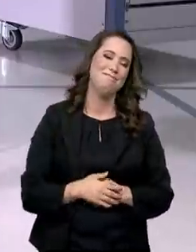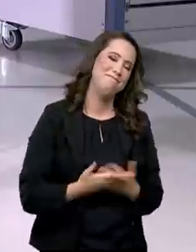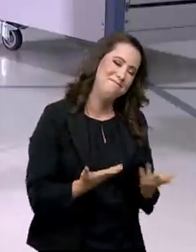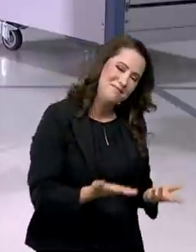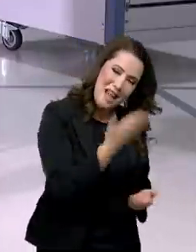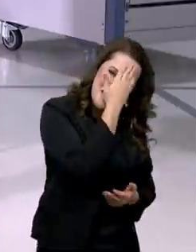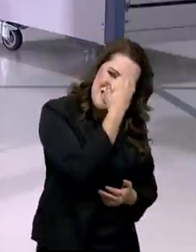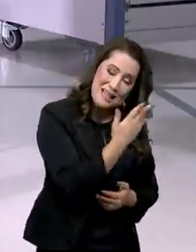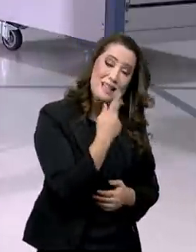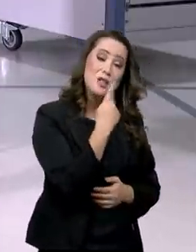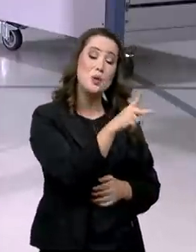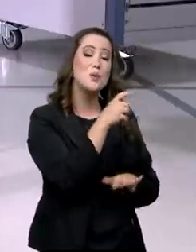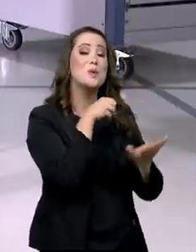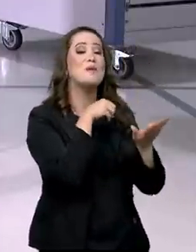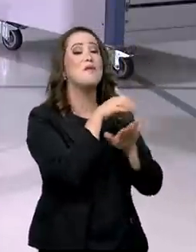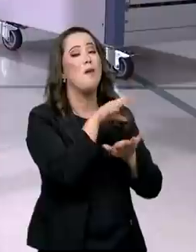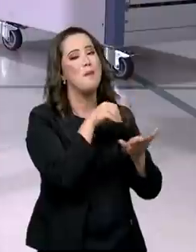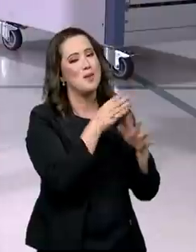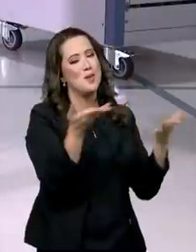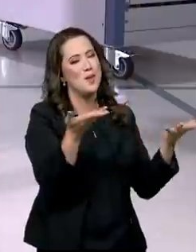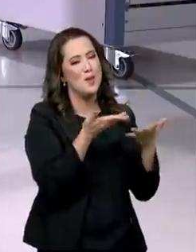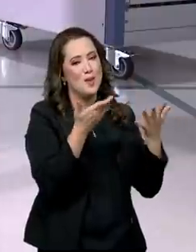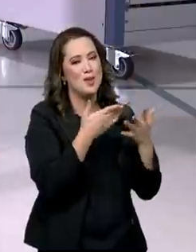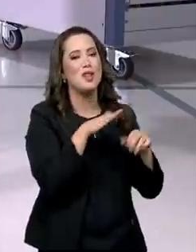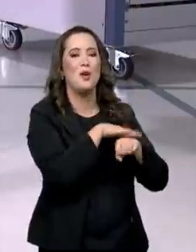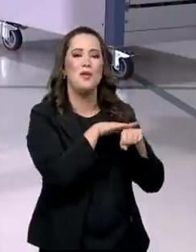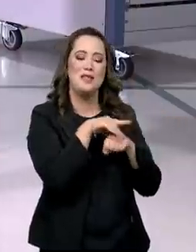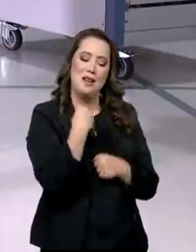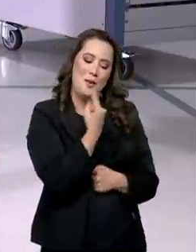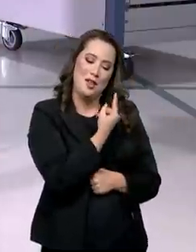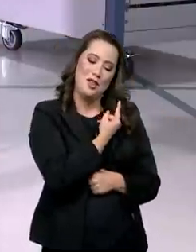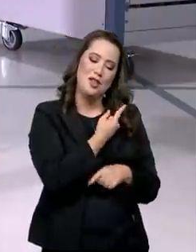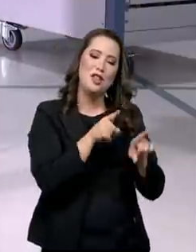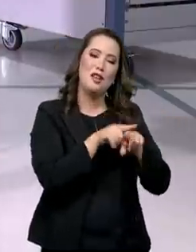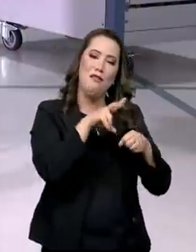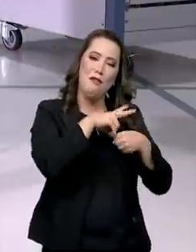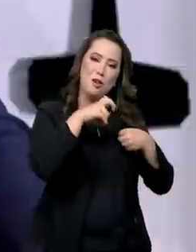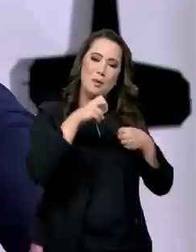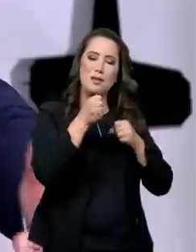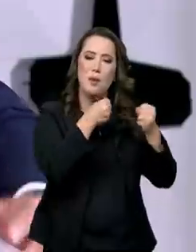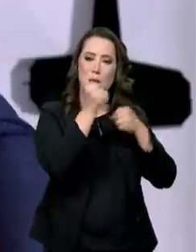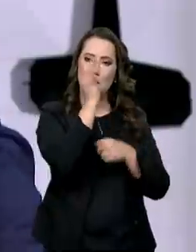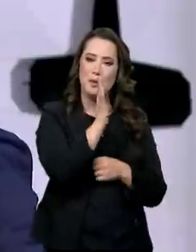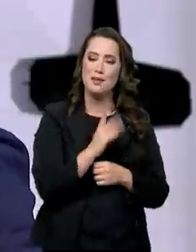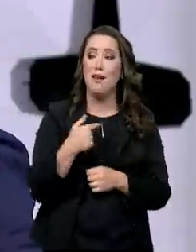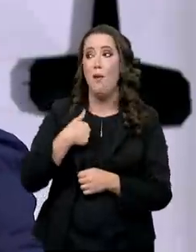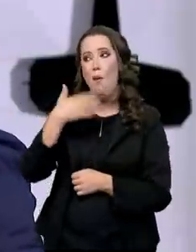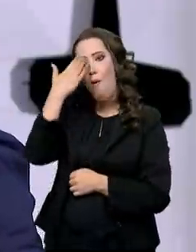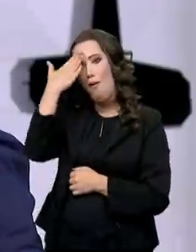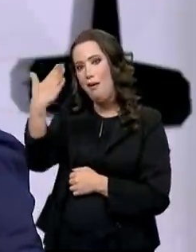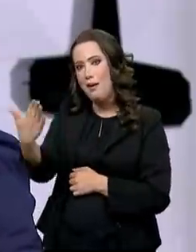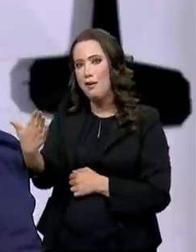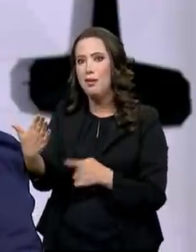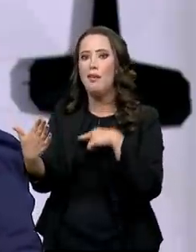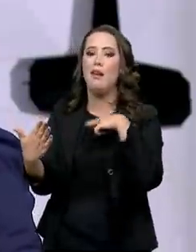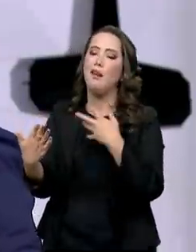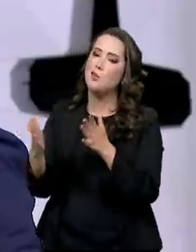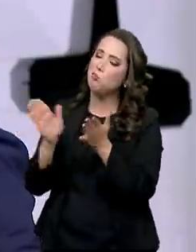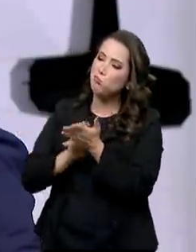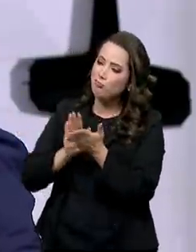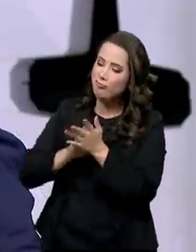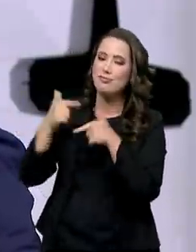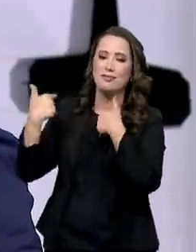pelo seu tempo, pelas informações, por conversar com o Repórter Brasil e também com a Voz do Brasil. Eu que agradeço. Parabéns pelo trabalho.